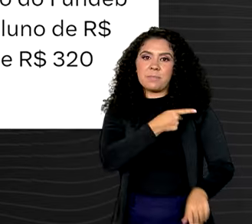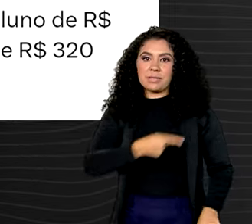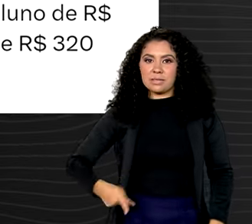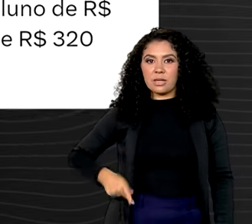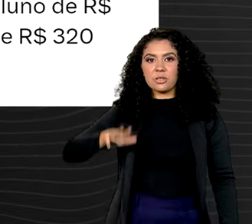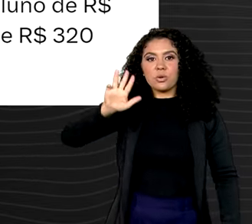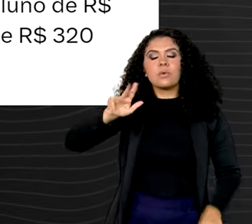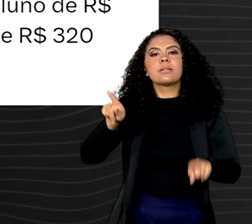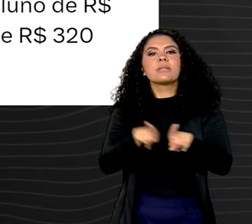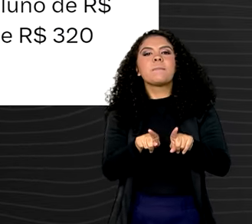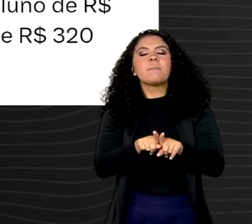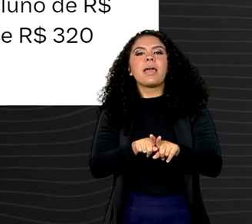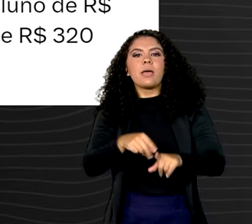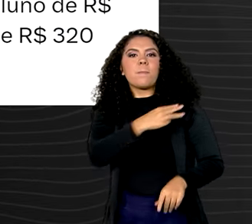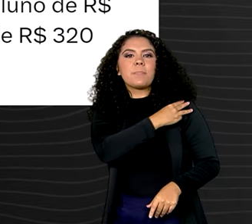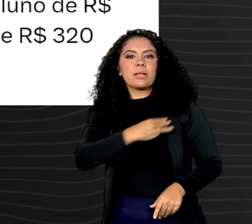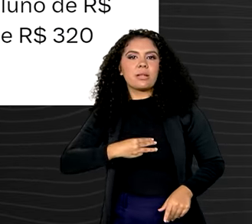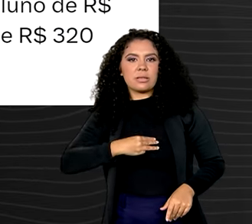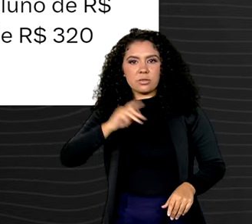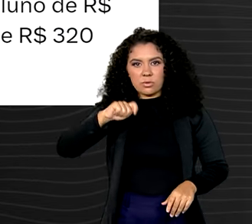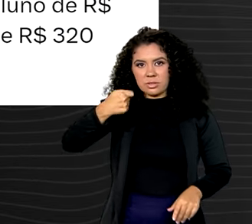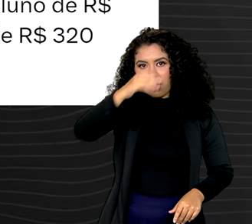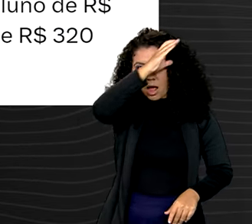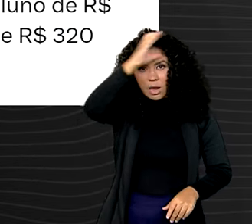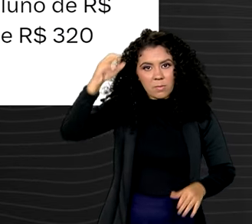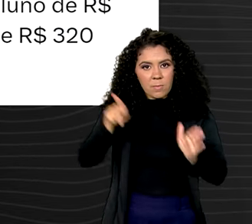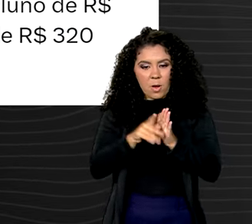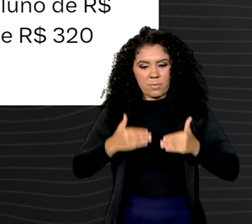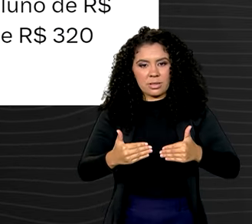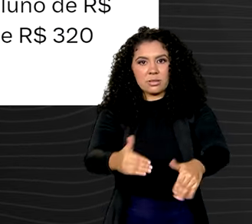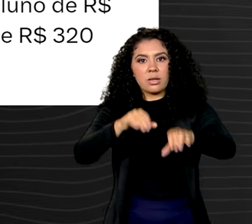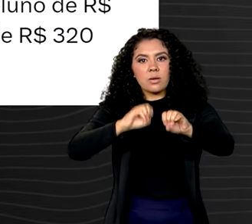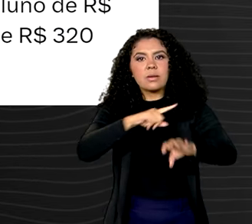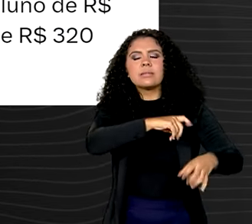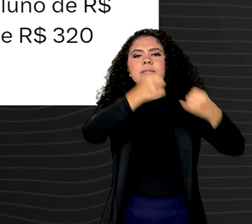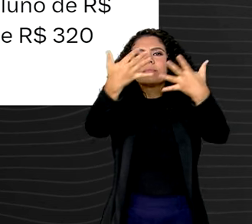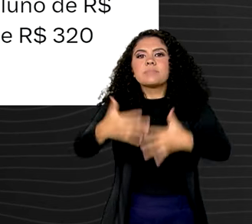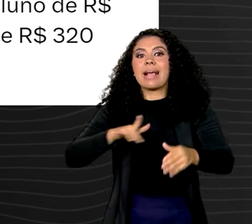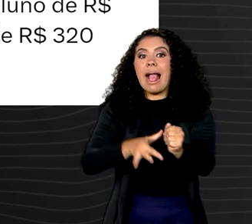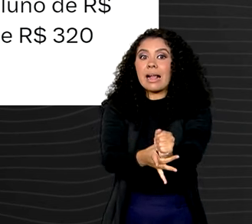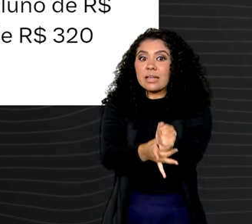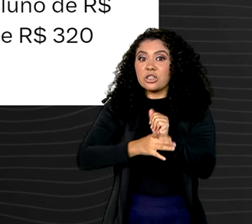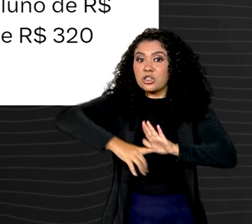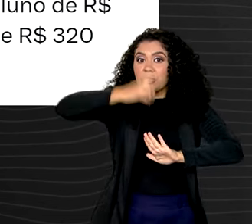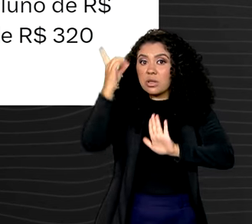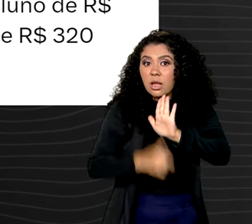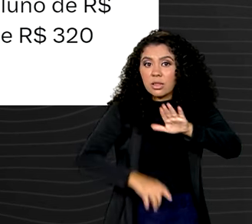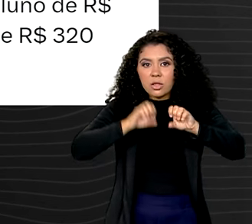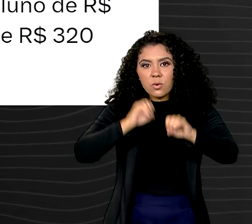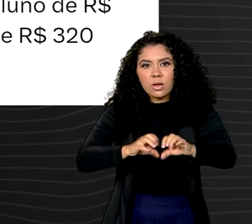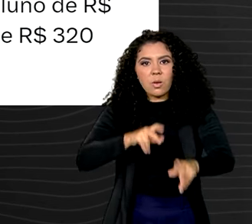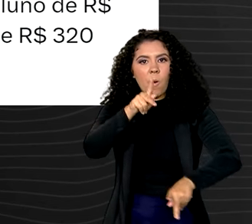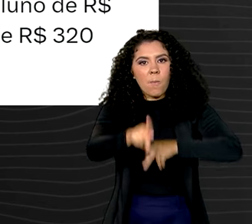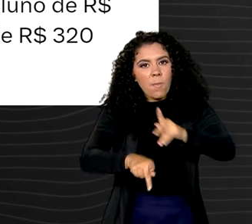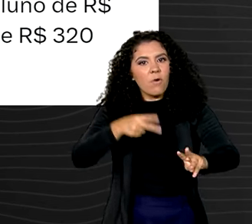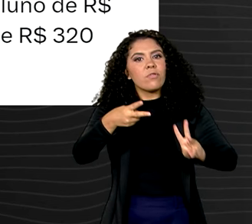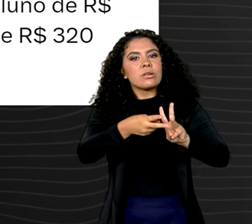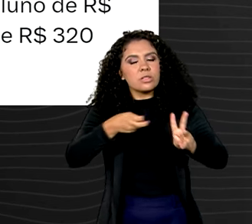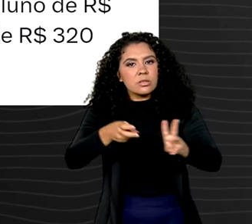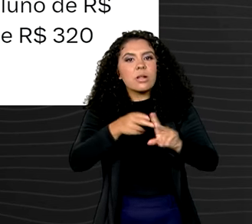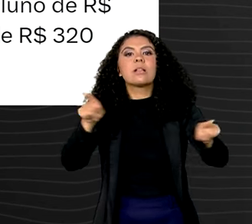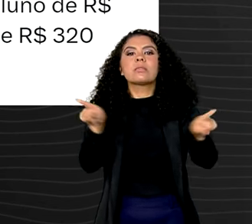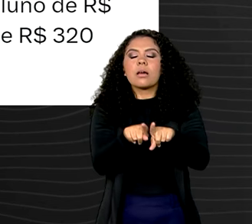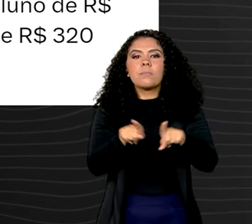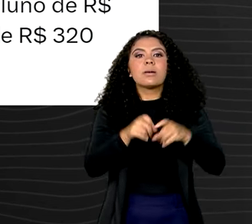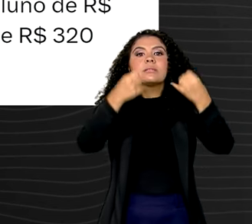Educação, Camilo Santana, reforçou o compromisso do governo em garantir o direito à educação aos povos indígenas. Ele ressaltou